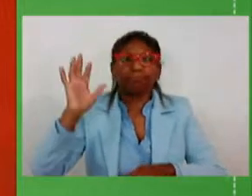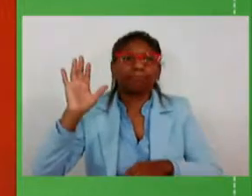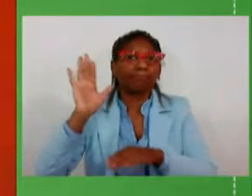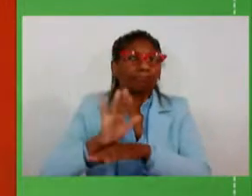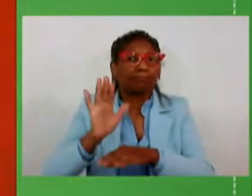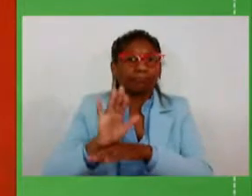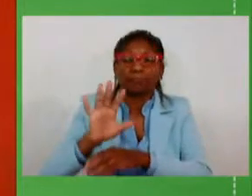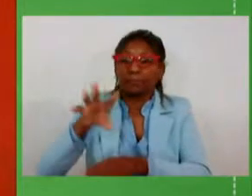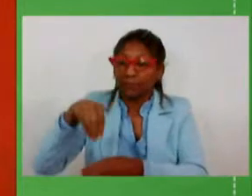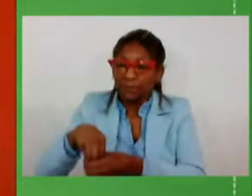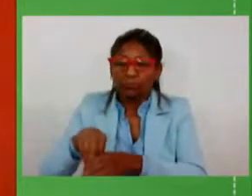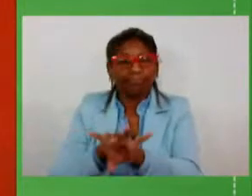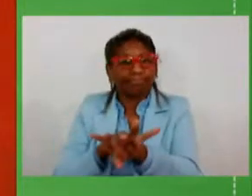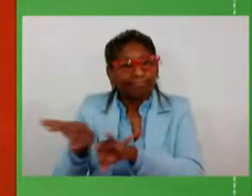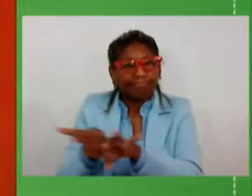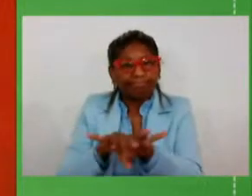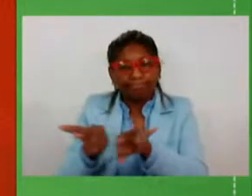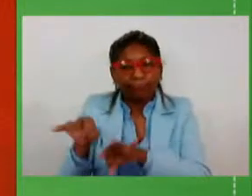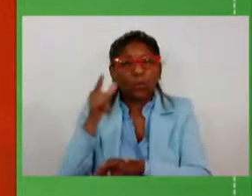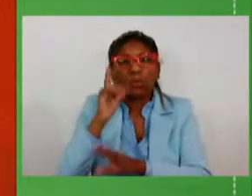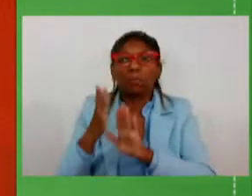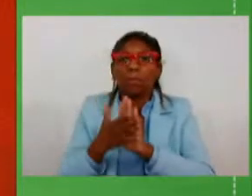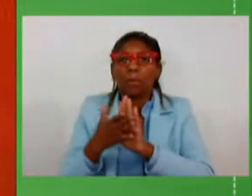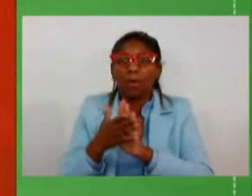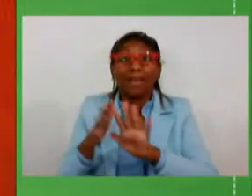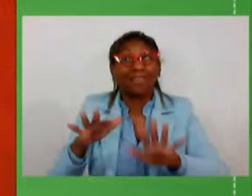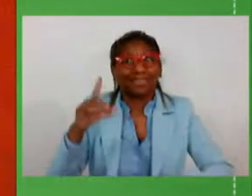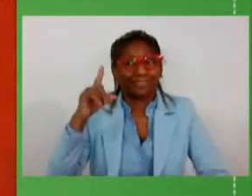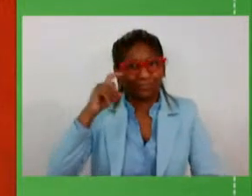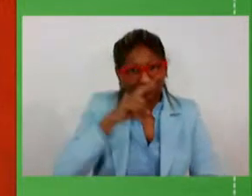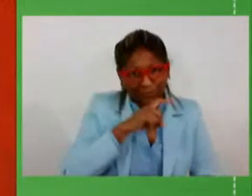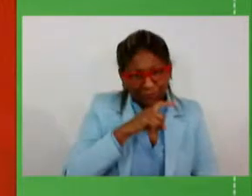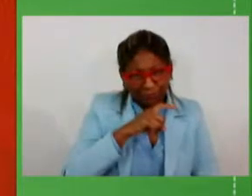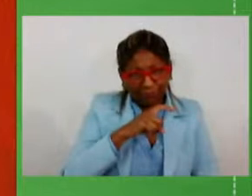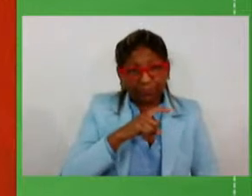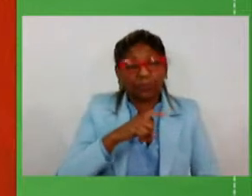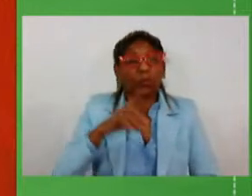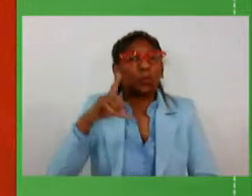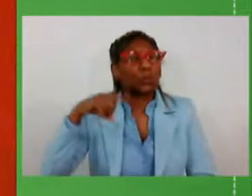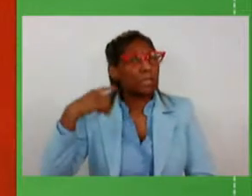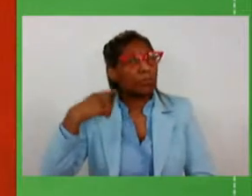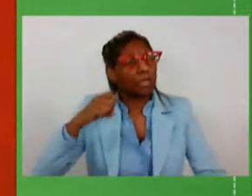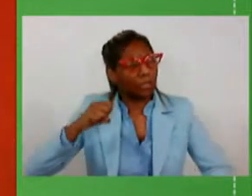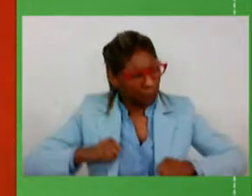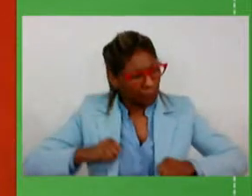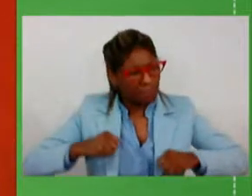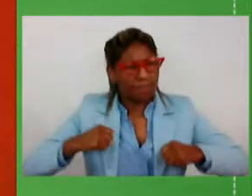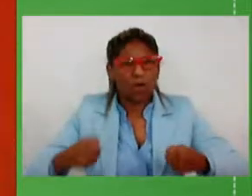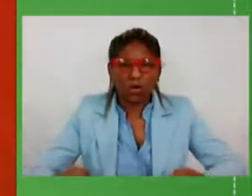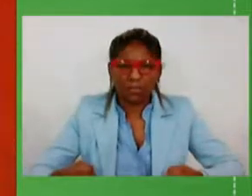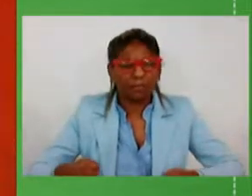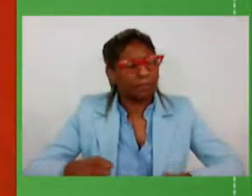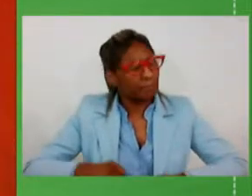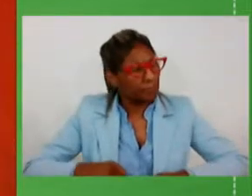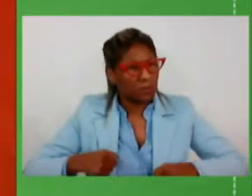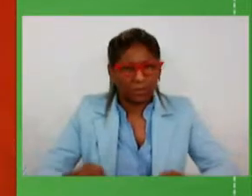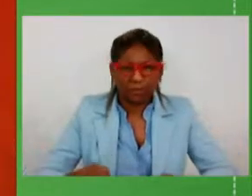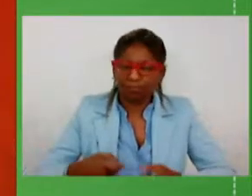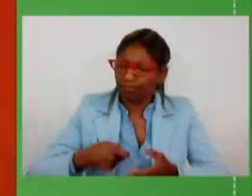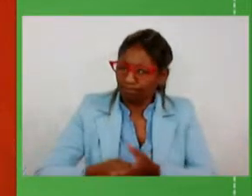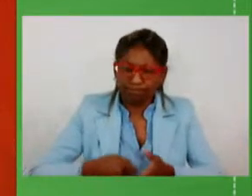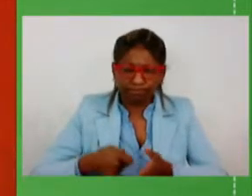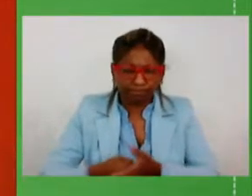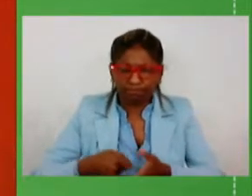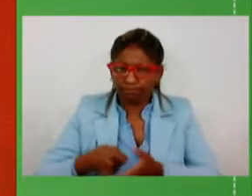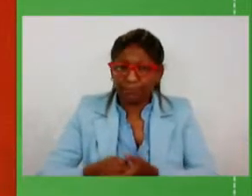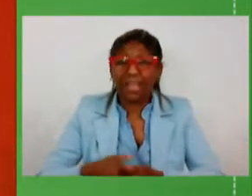pública antipáticas muitas vezes os deputados foram resistentes resilientes com as pressões que